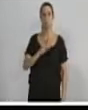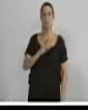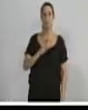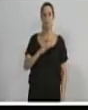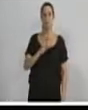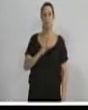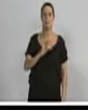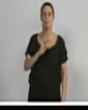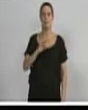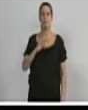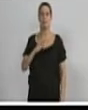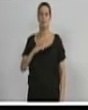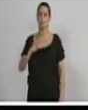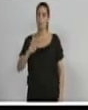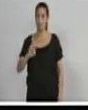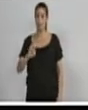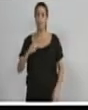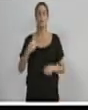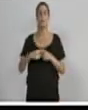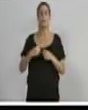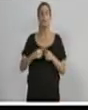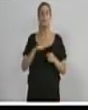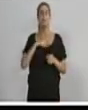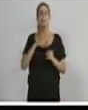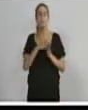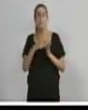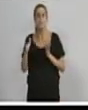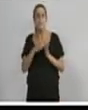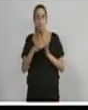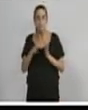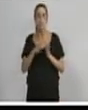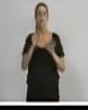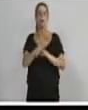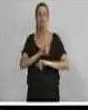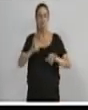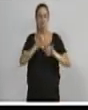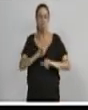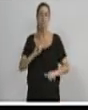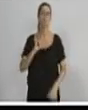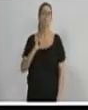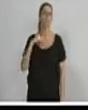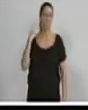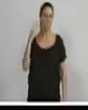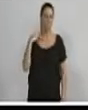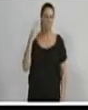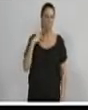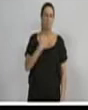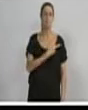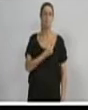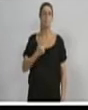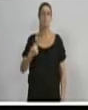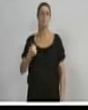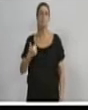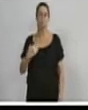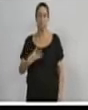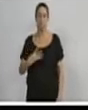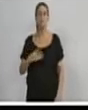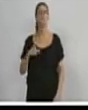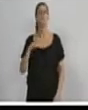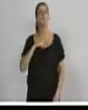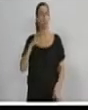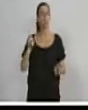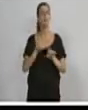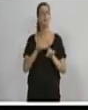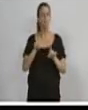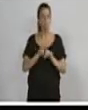poder e Caixa 2 na campanha 2014. Em várias delações premiadas durante a Operação Lava Jato, tem